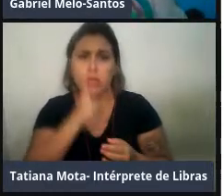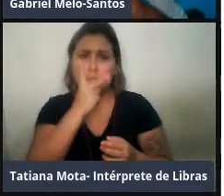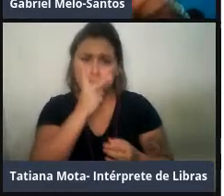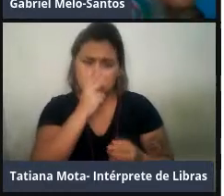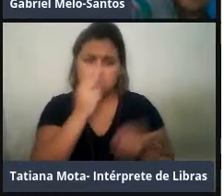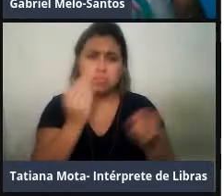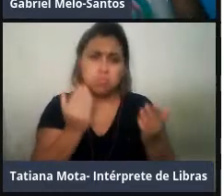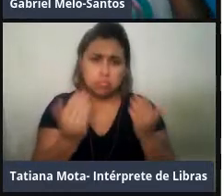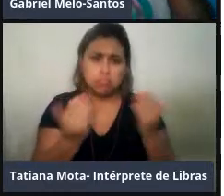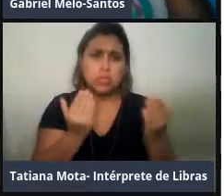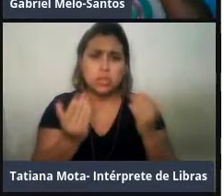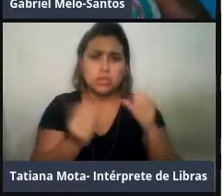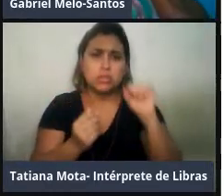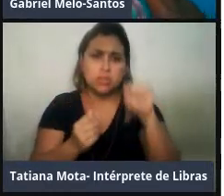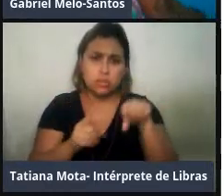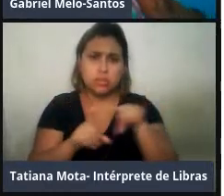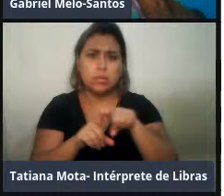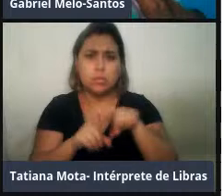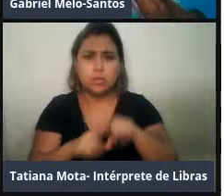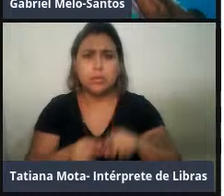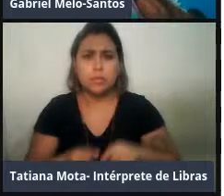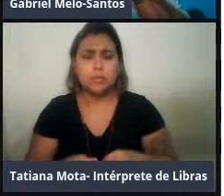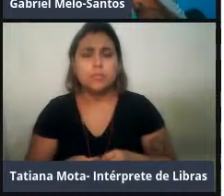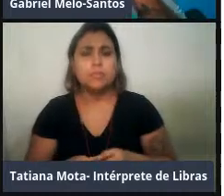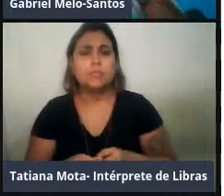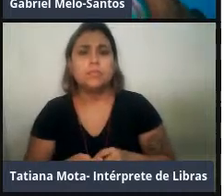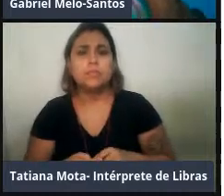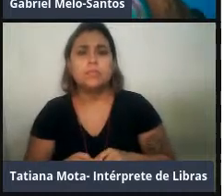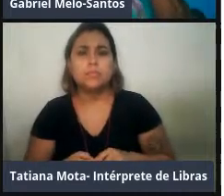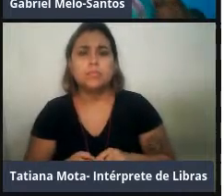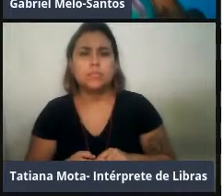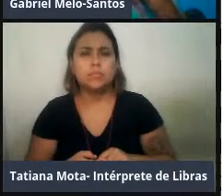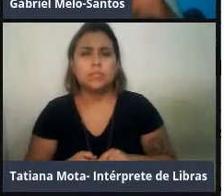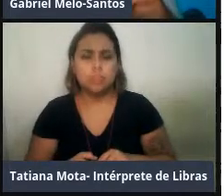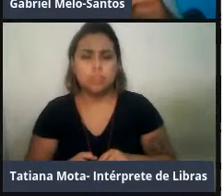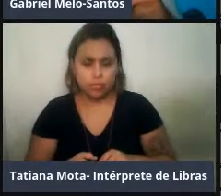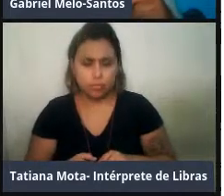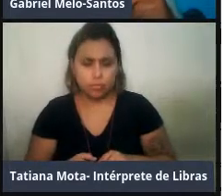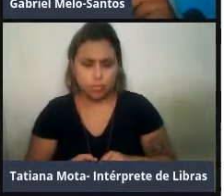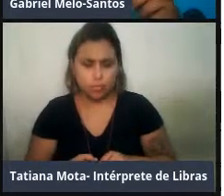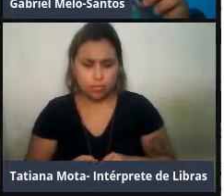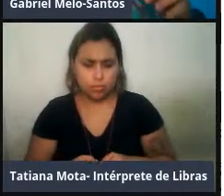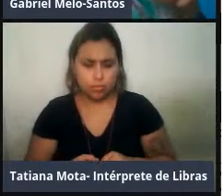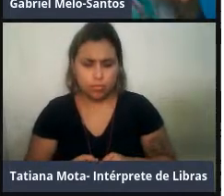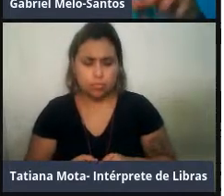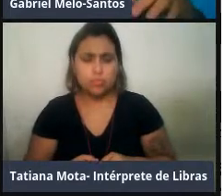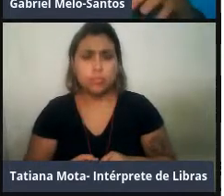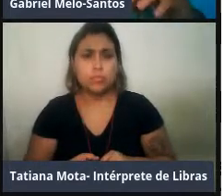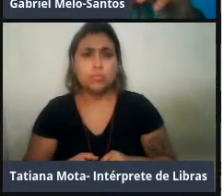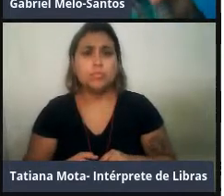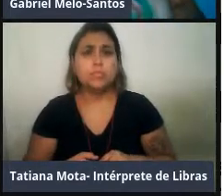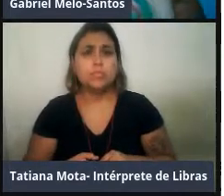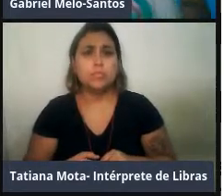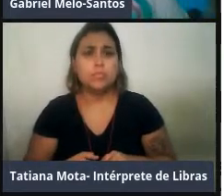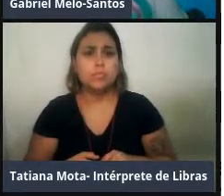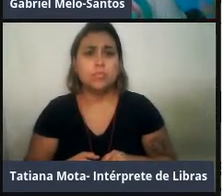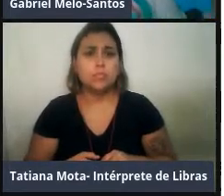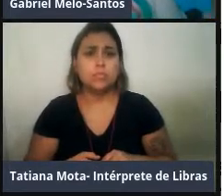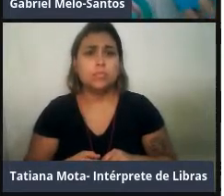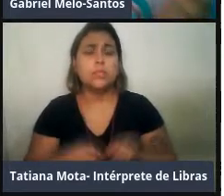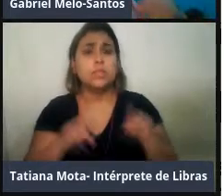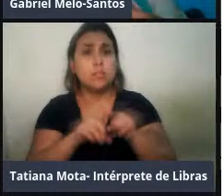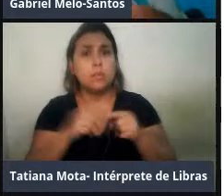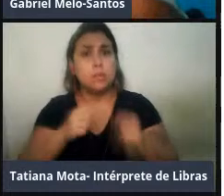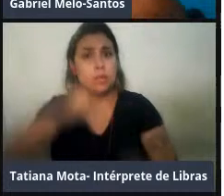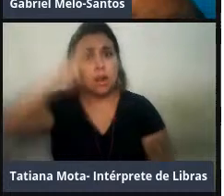relacionadas nesse padrão de modulação de frequência dos assovios. E é importante também lembrar que mesmo que esses podem haver